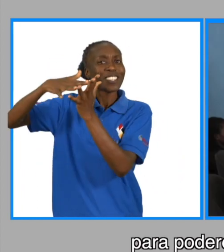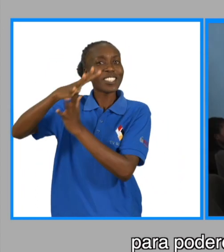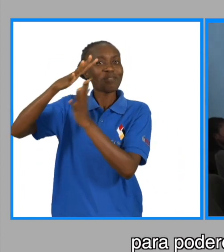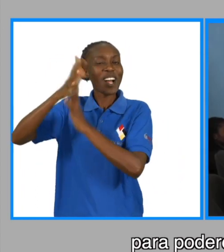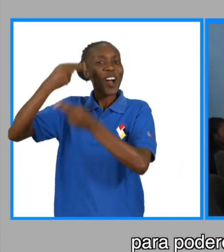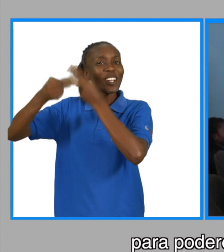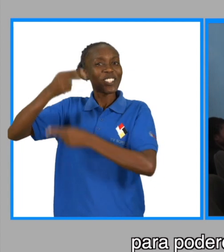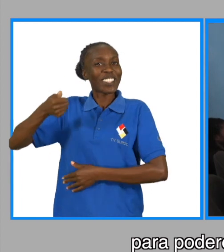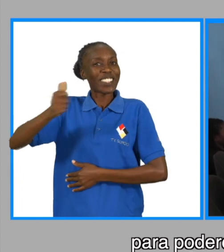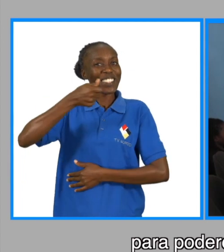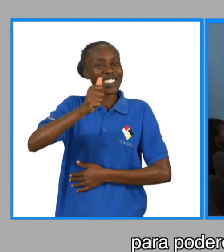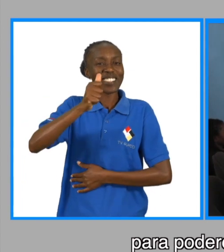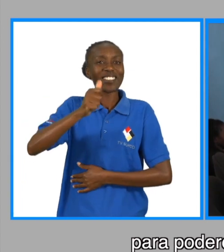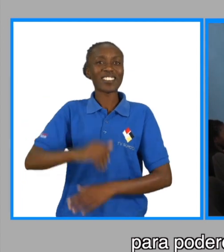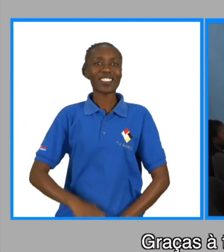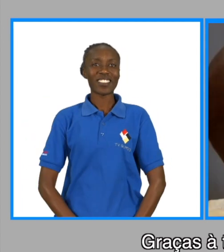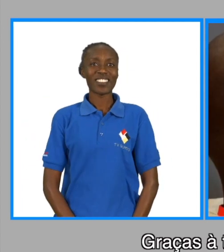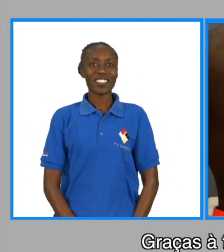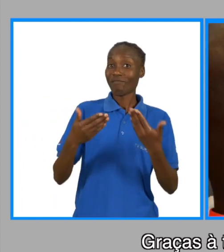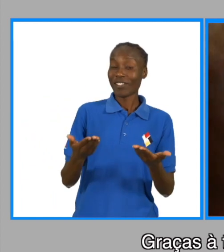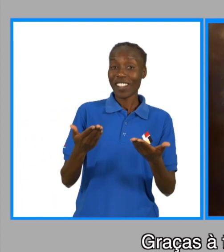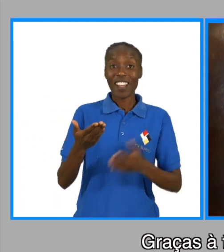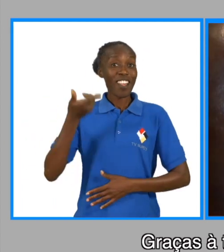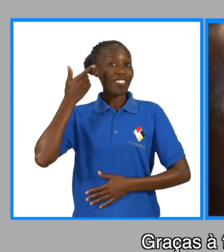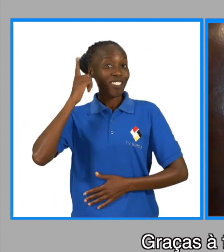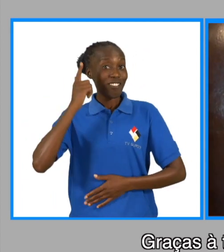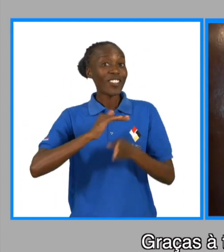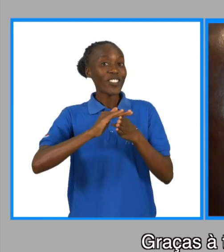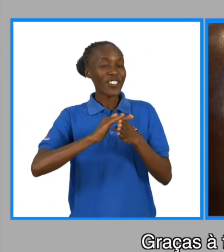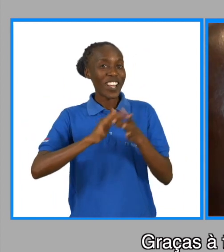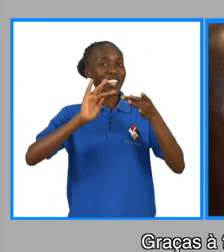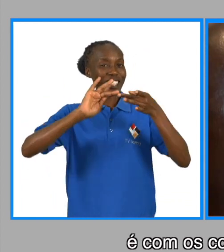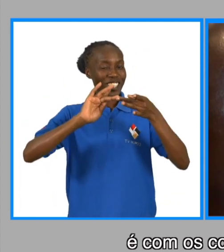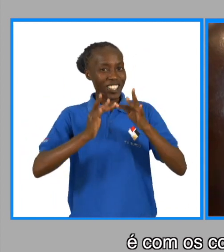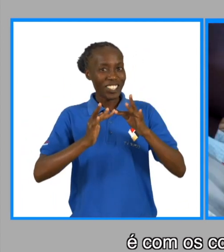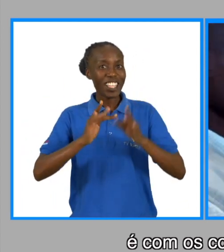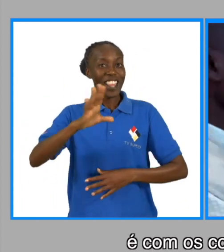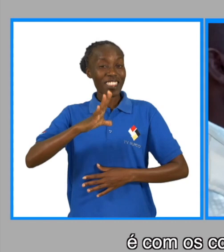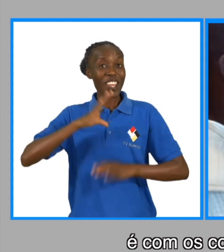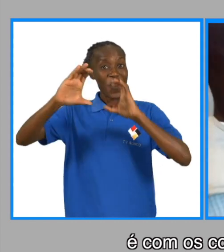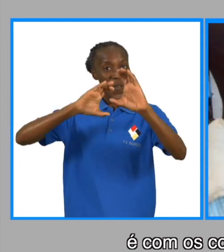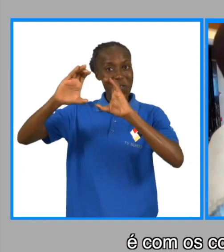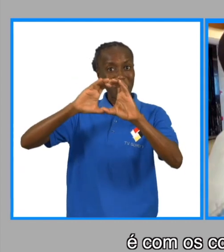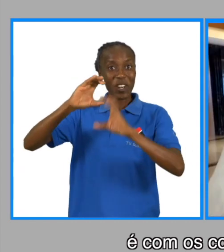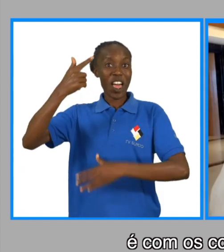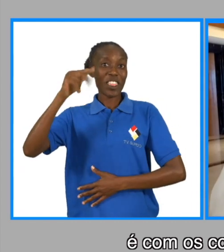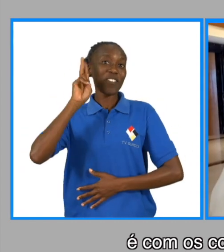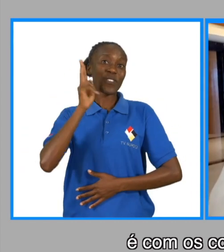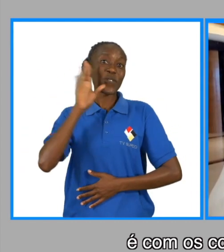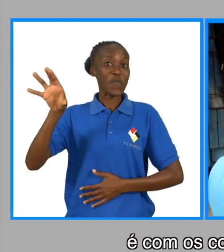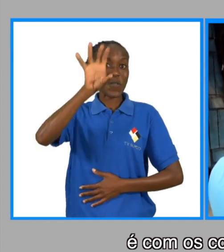histórias das suas zonas de origem. Graças à tecnologia dos telemóveis, é com os correspondentes da TV